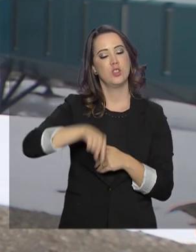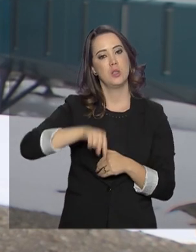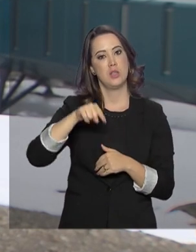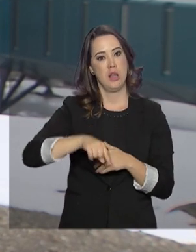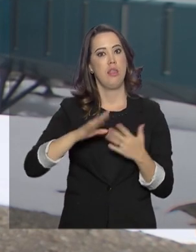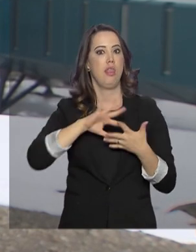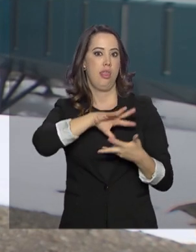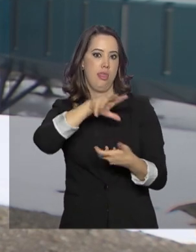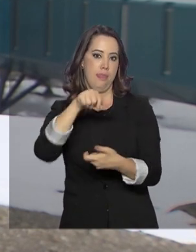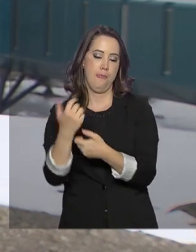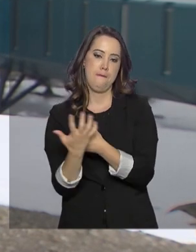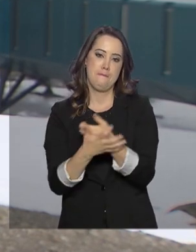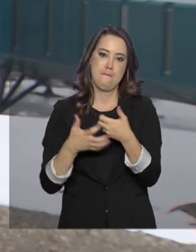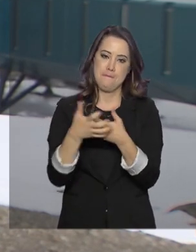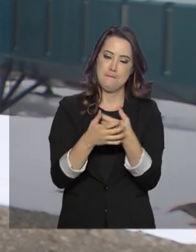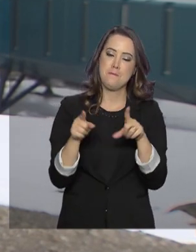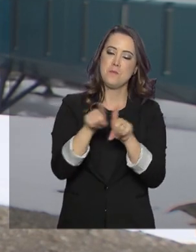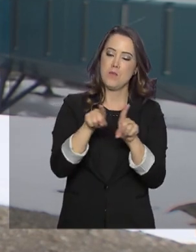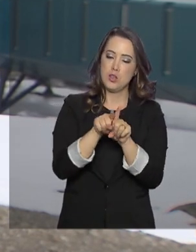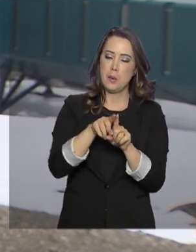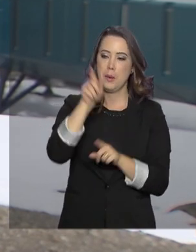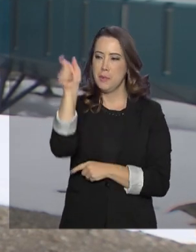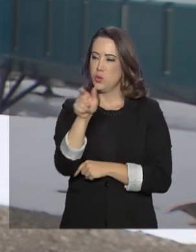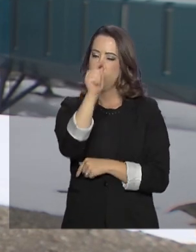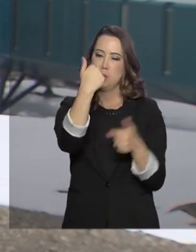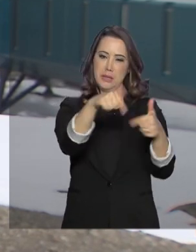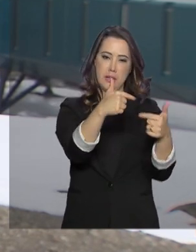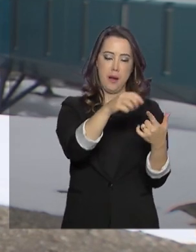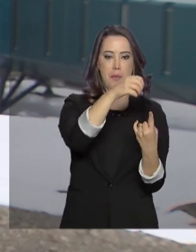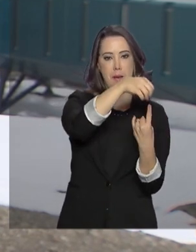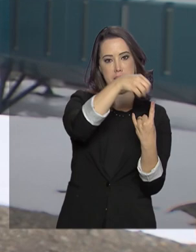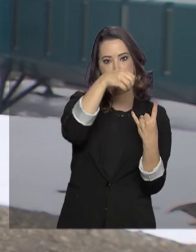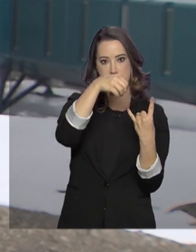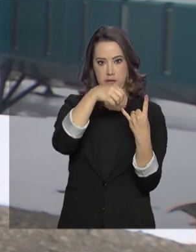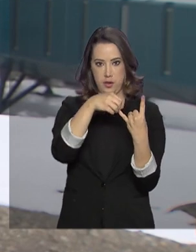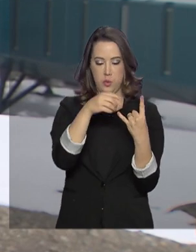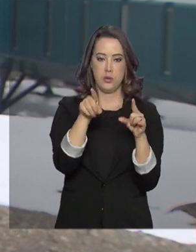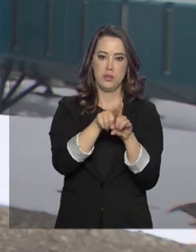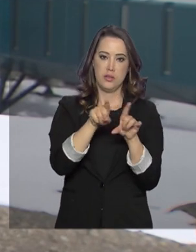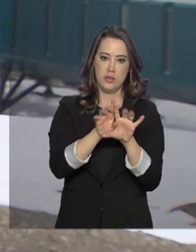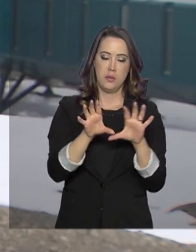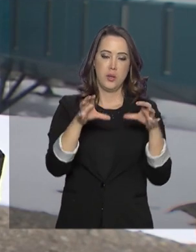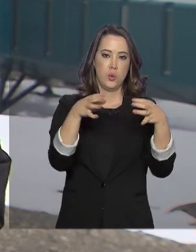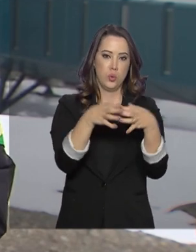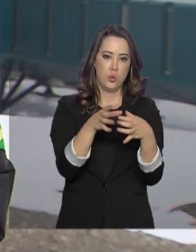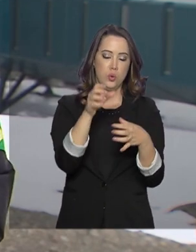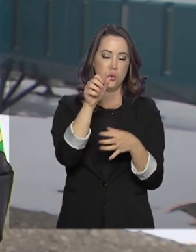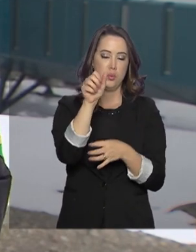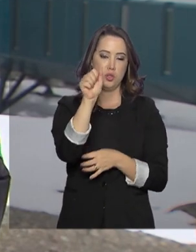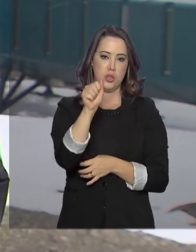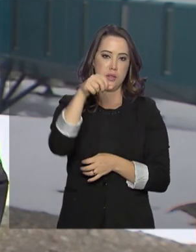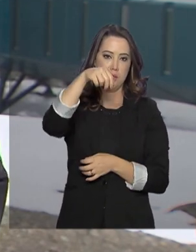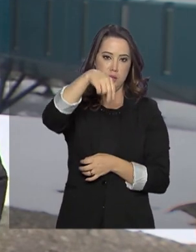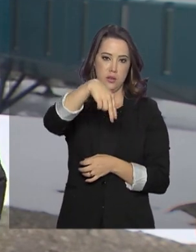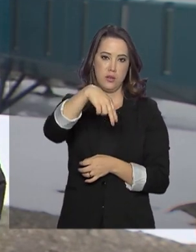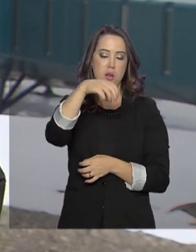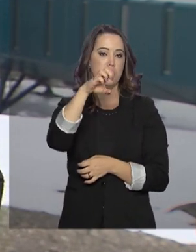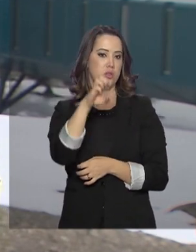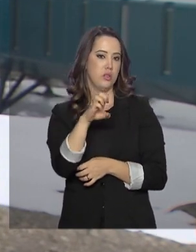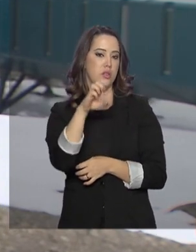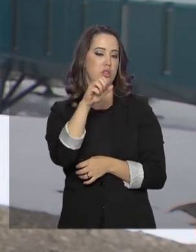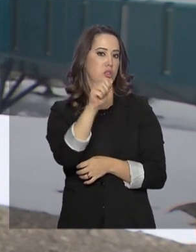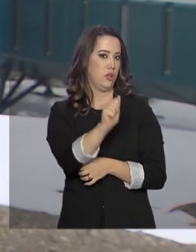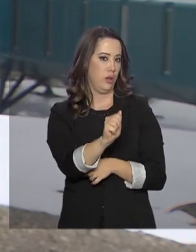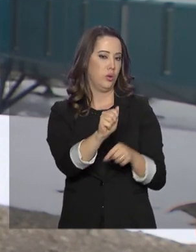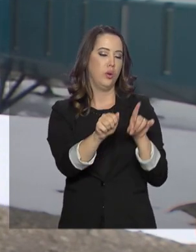Pesquisadores da Fiocruz e da Agência Internacional de Energia Atômica já confirmaram que vão desenvolver projetos aqui nessa